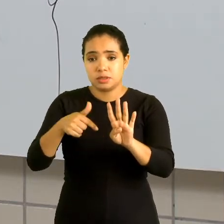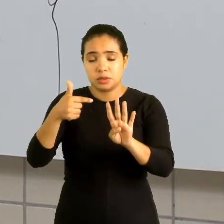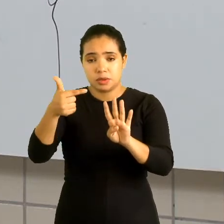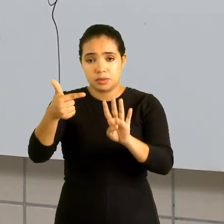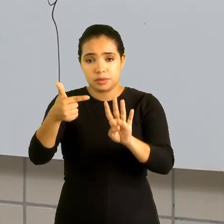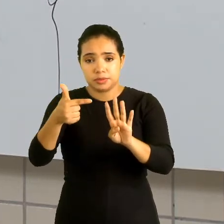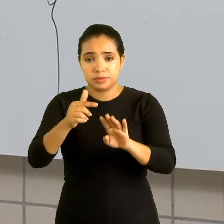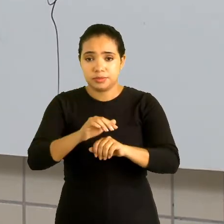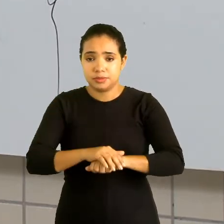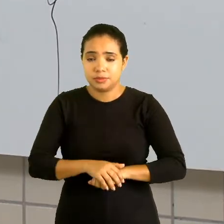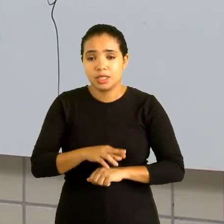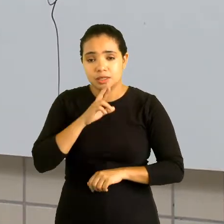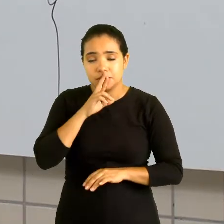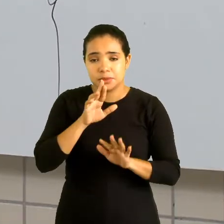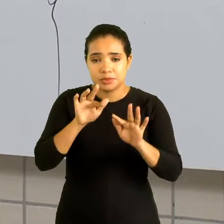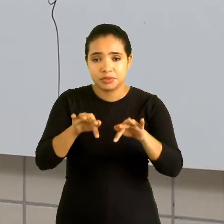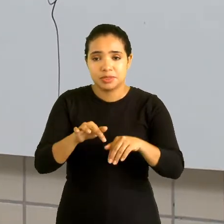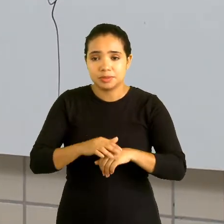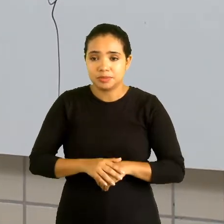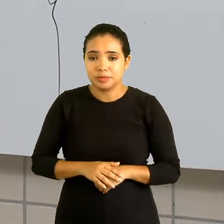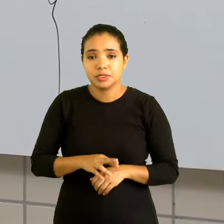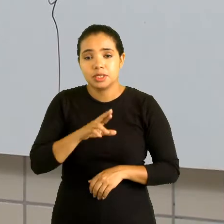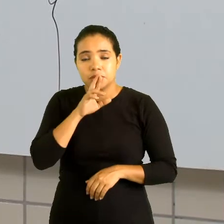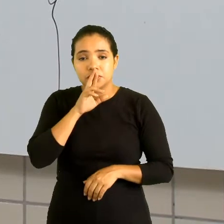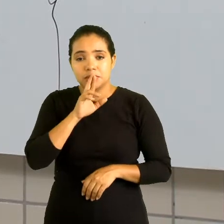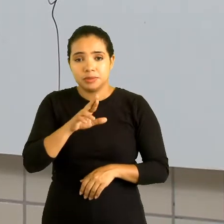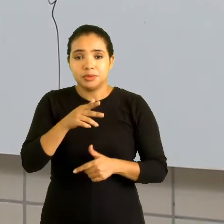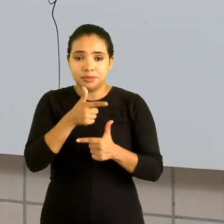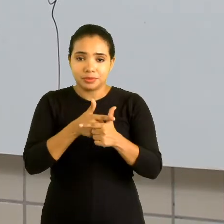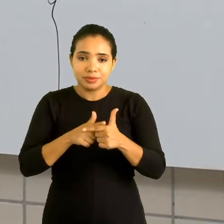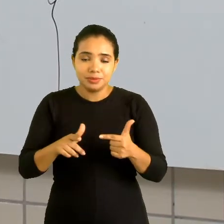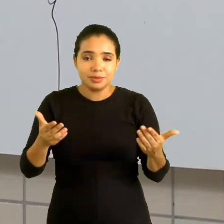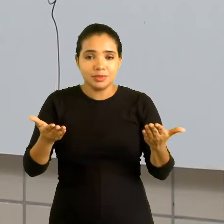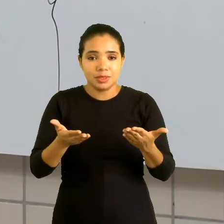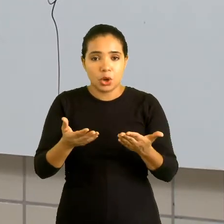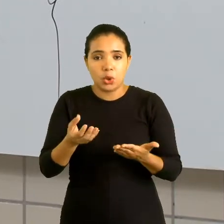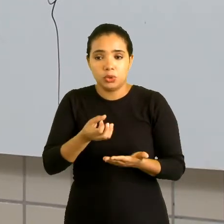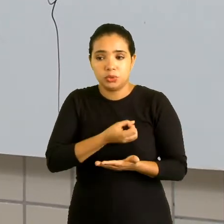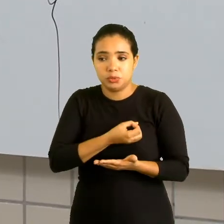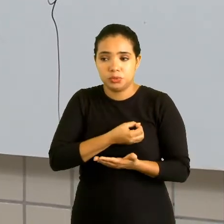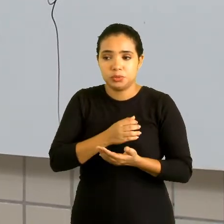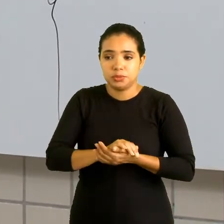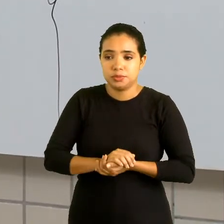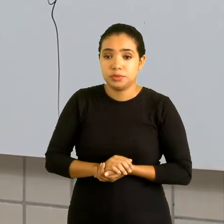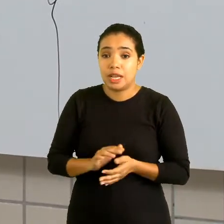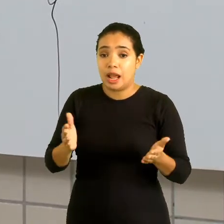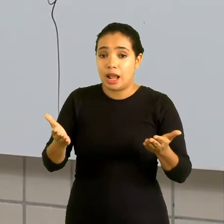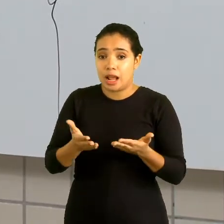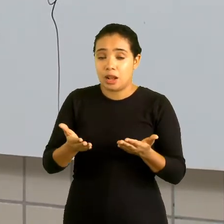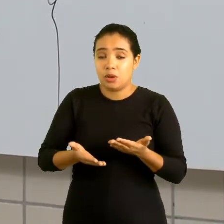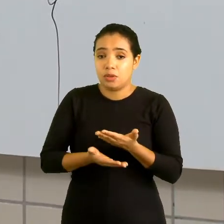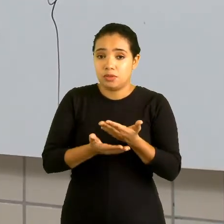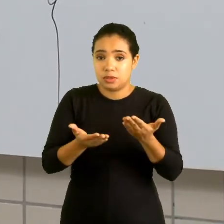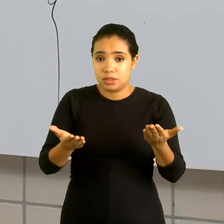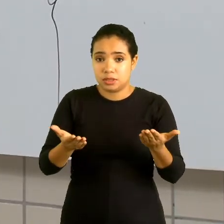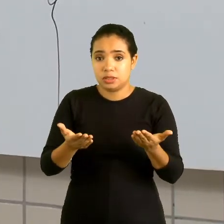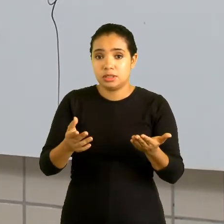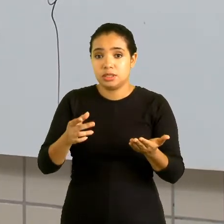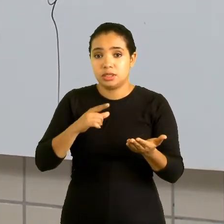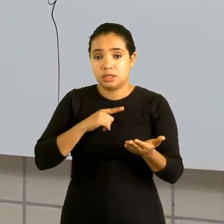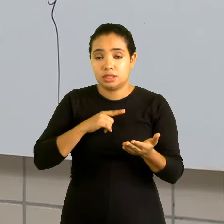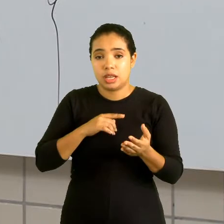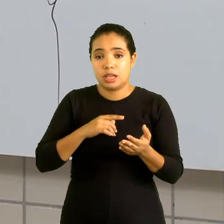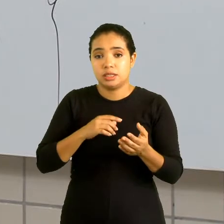quadrado. Esse daí é o resultado da nossa divisão desses dois monômios. Agora, nós vamos